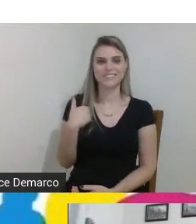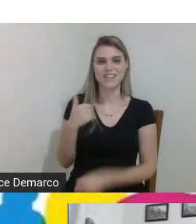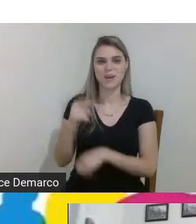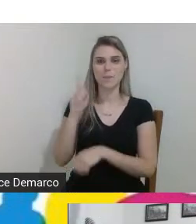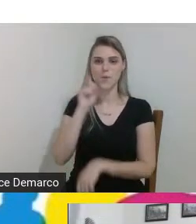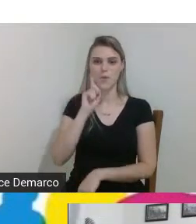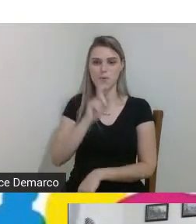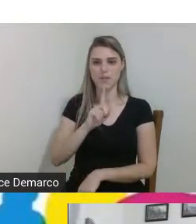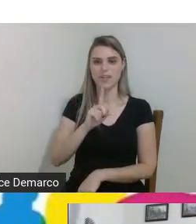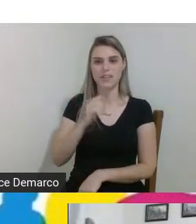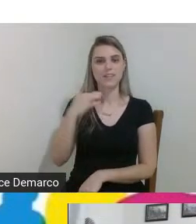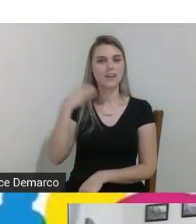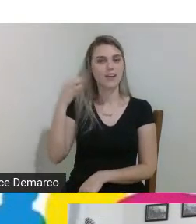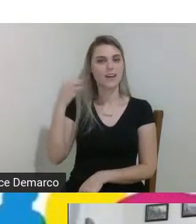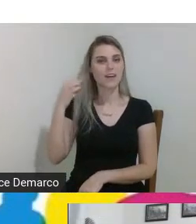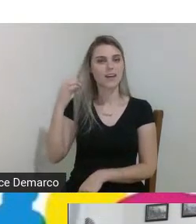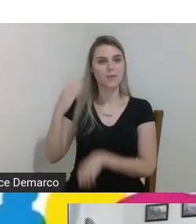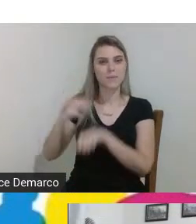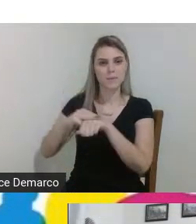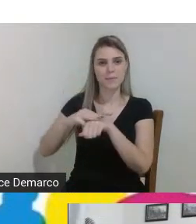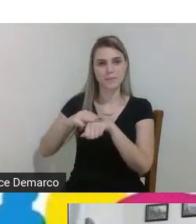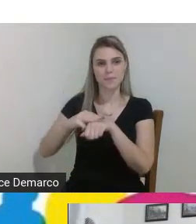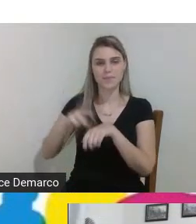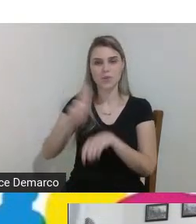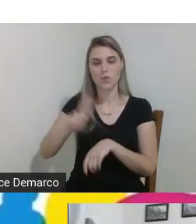castanhos uso óculos